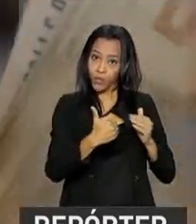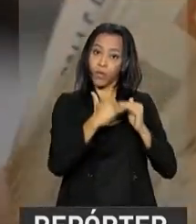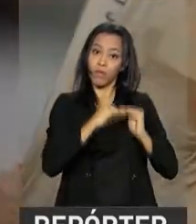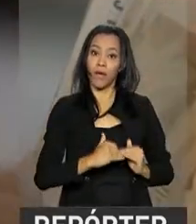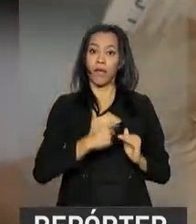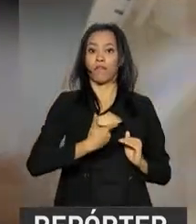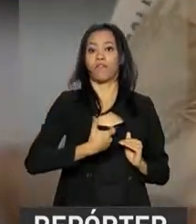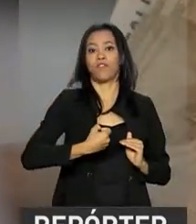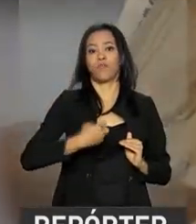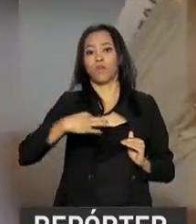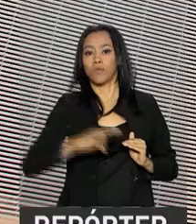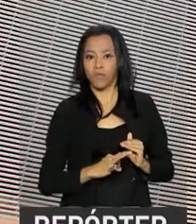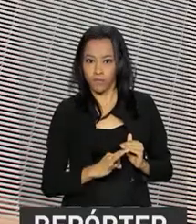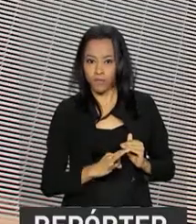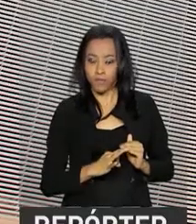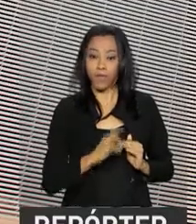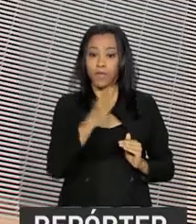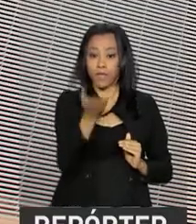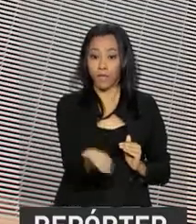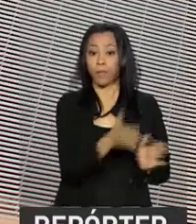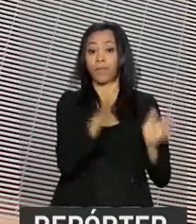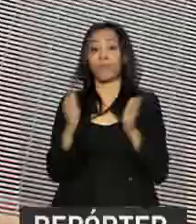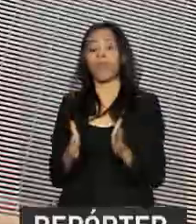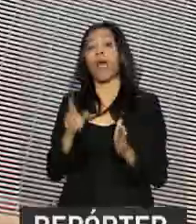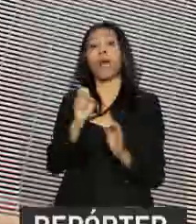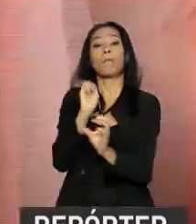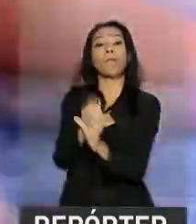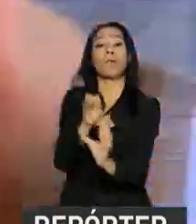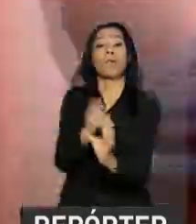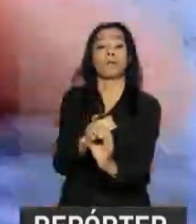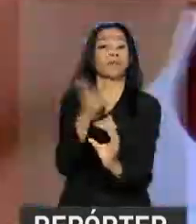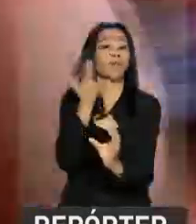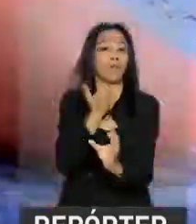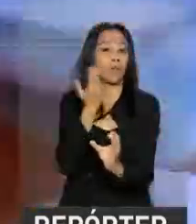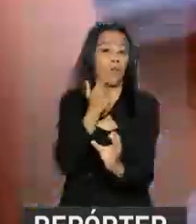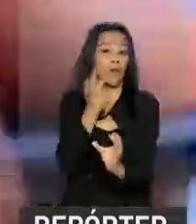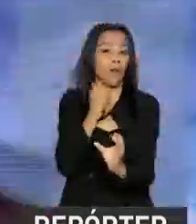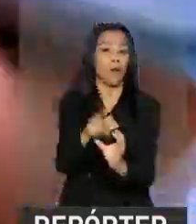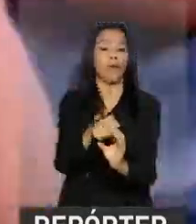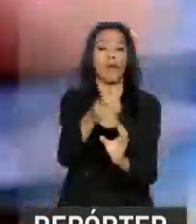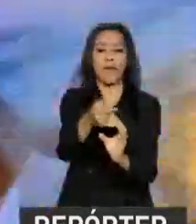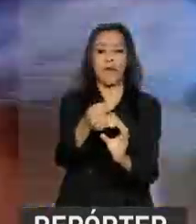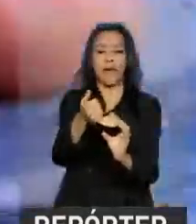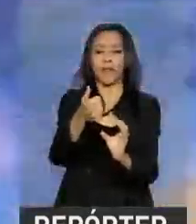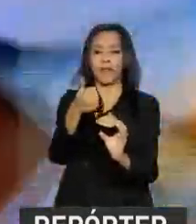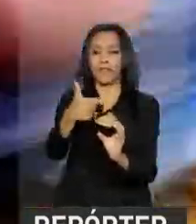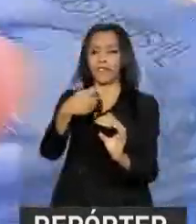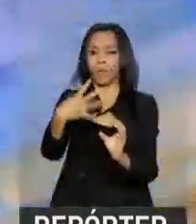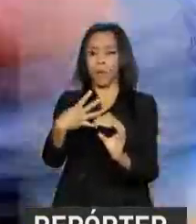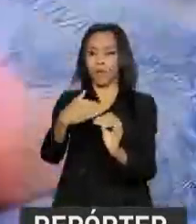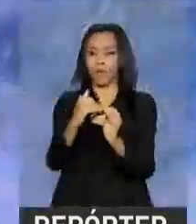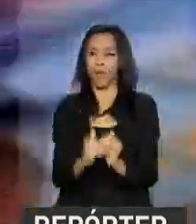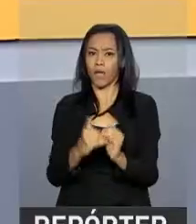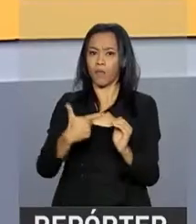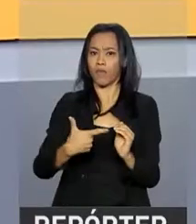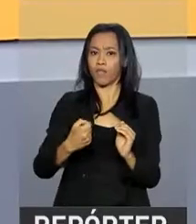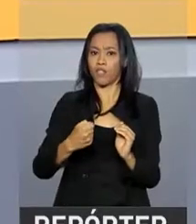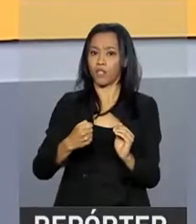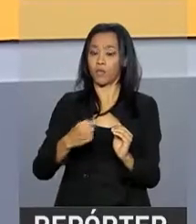20%. Para a poupança comum, a alíquota passou de 24,5% para 20%.